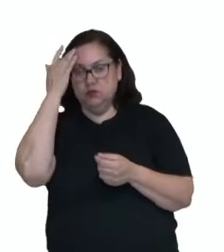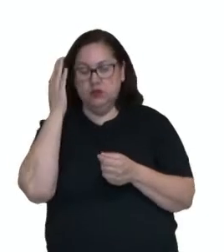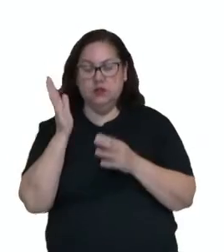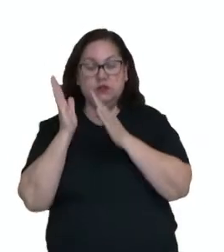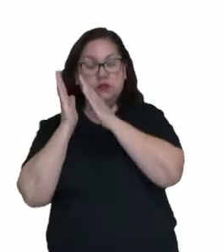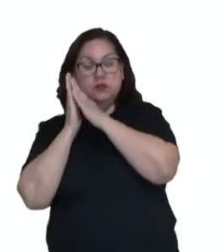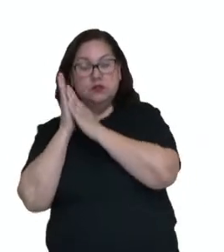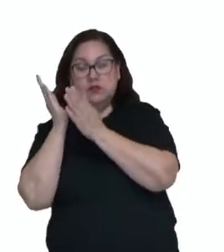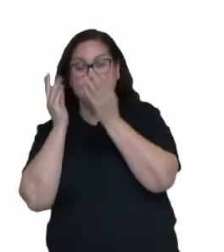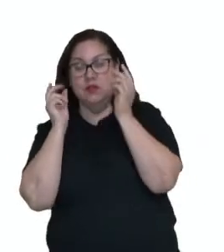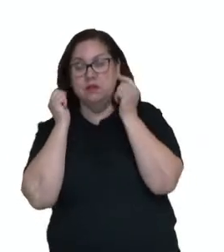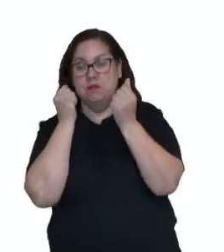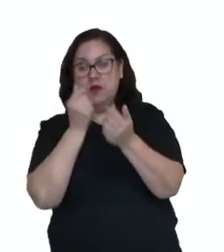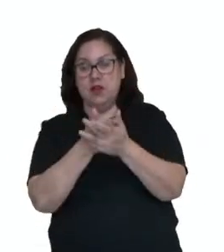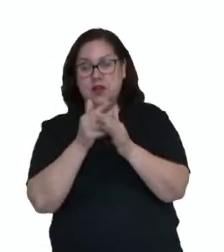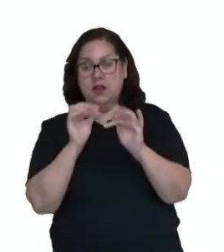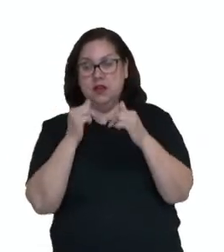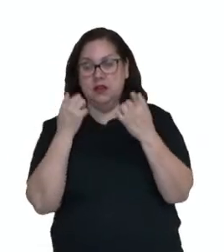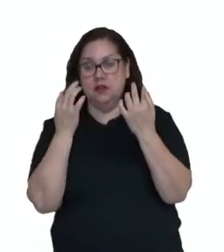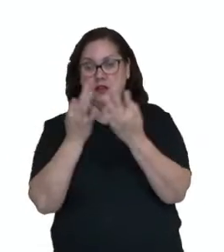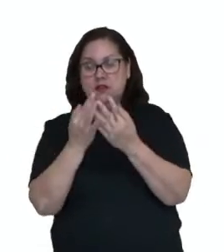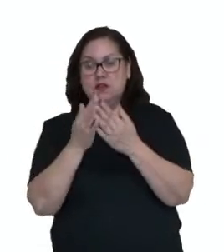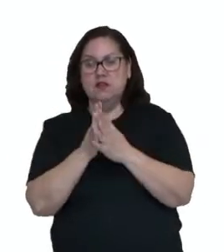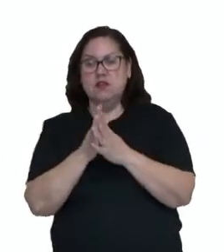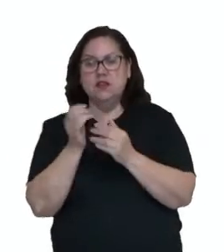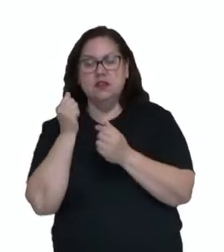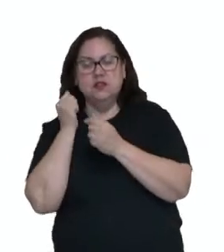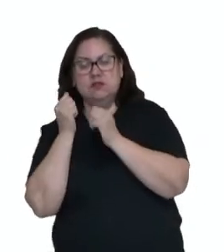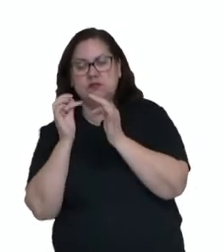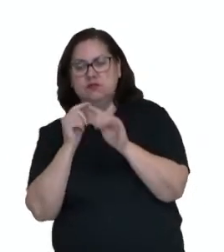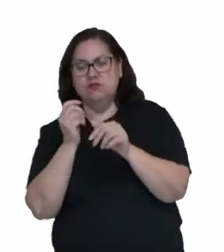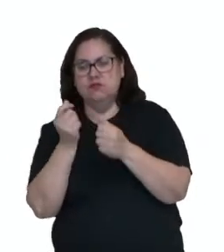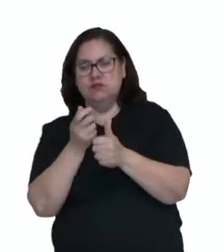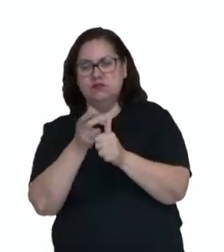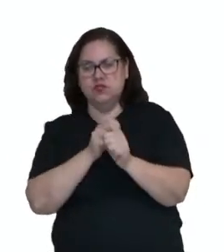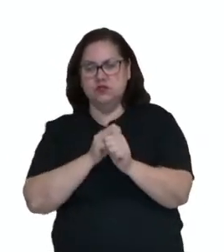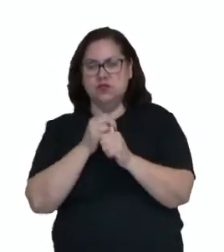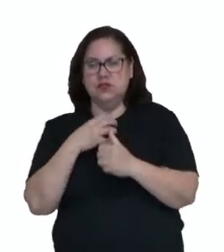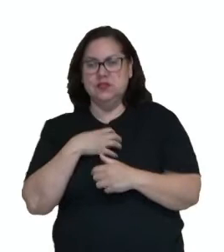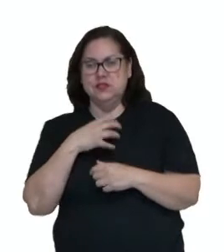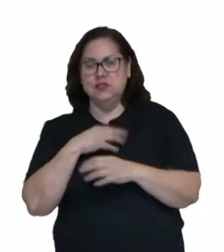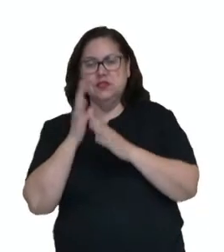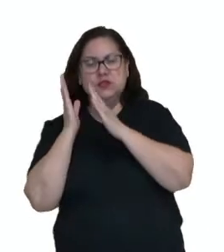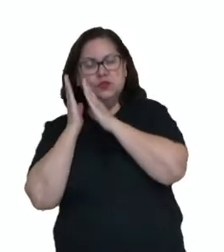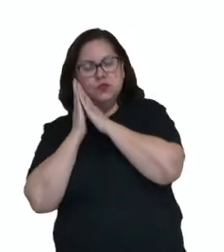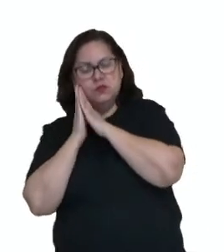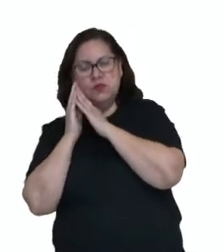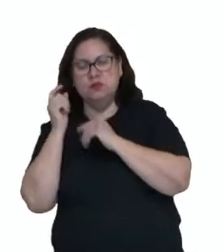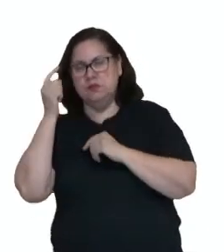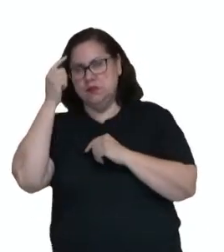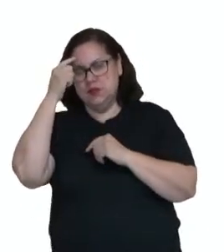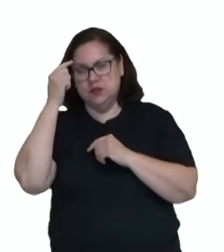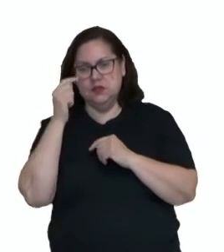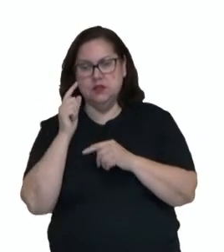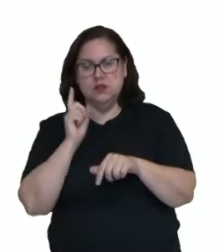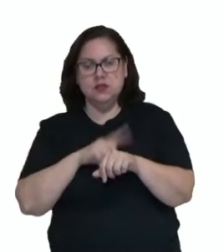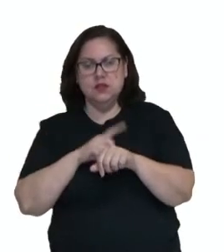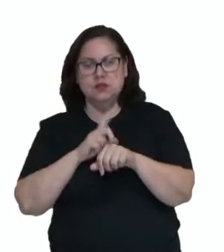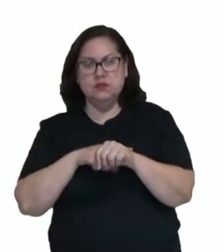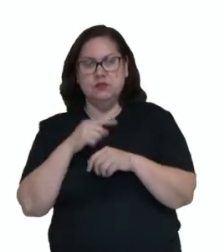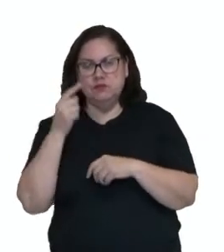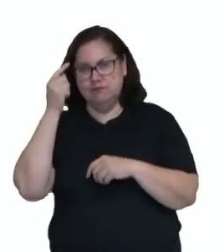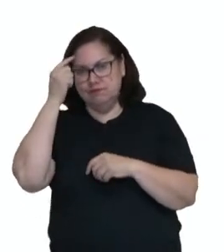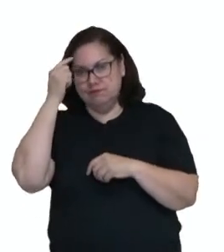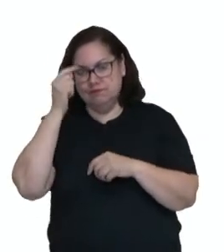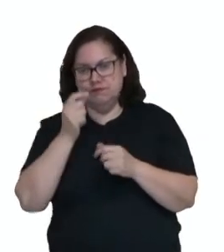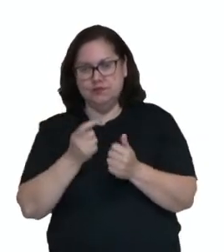consegue pagar as contas da casa? Que tem dívidas. Qual é a sensação de dormir à noite pensando o tempo todo em